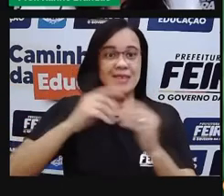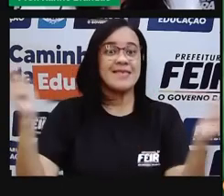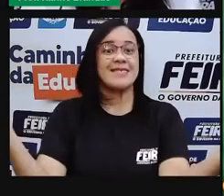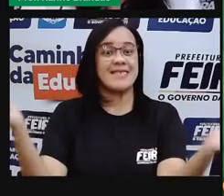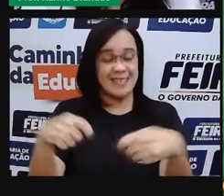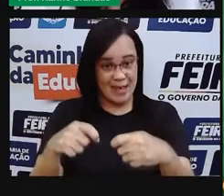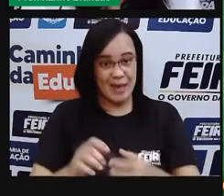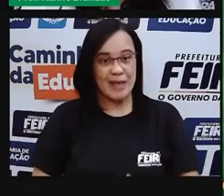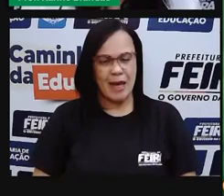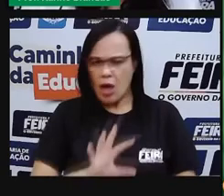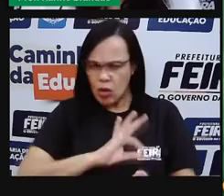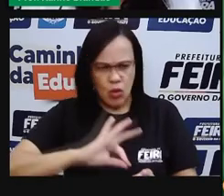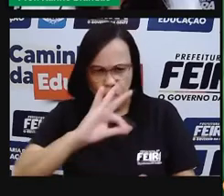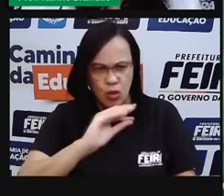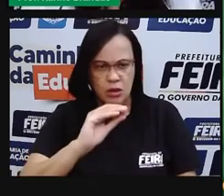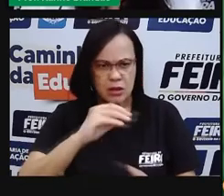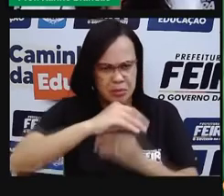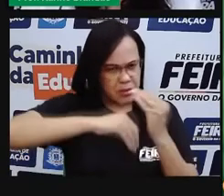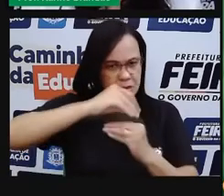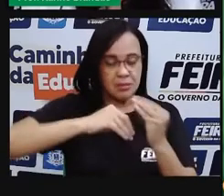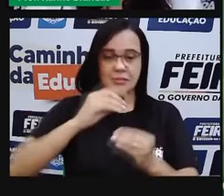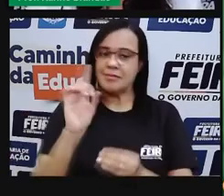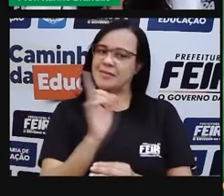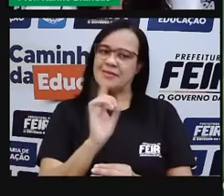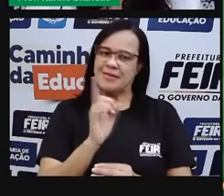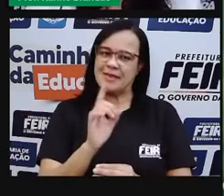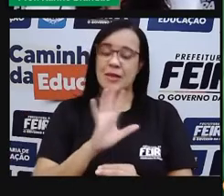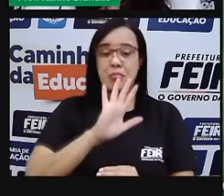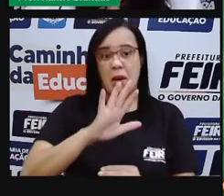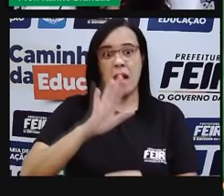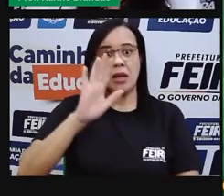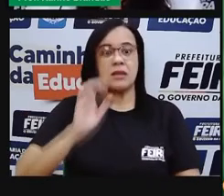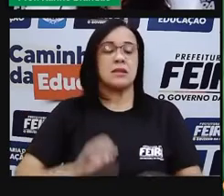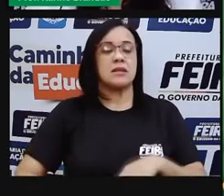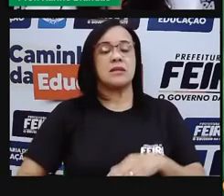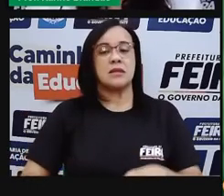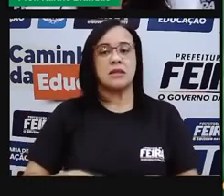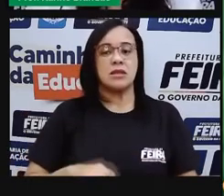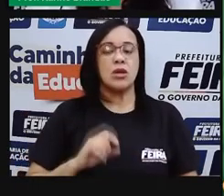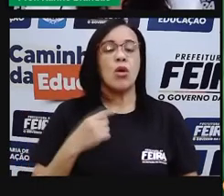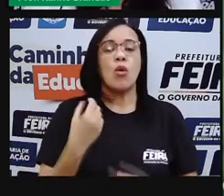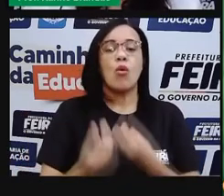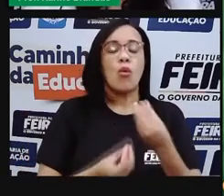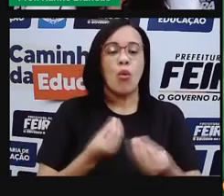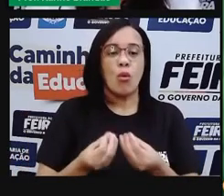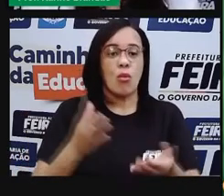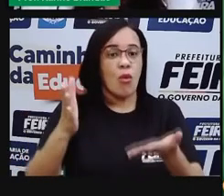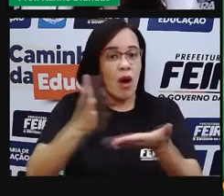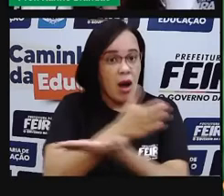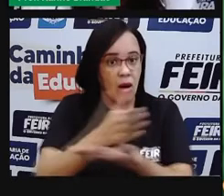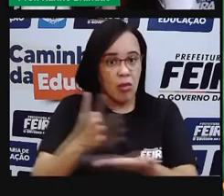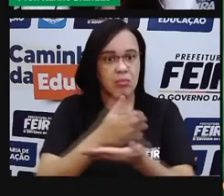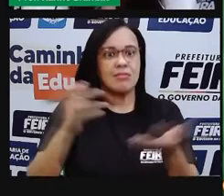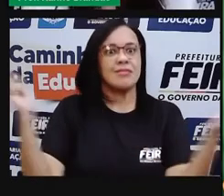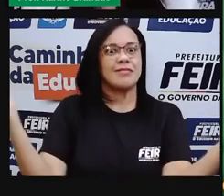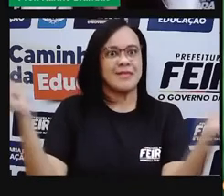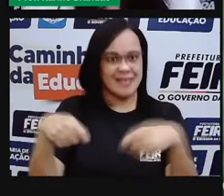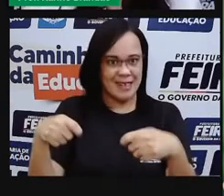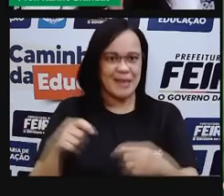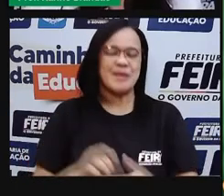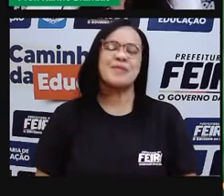boa parte das substâncias. E por isso ela é chamada, às vezes, de solvente universal.